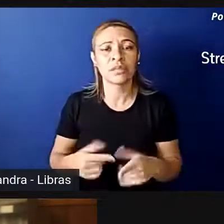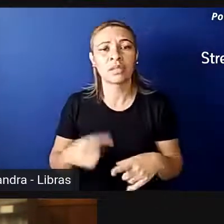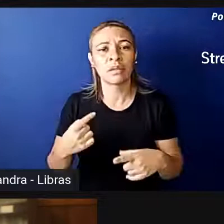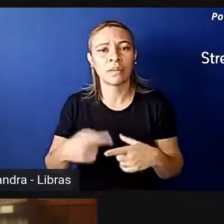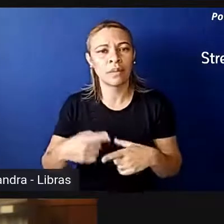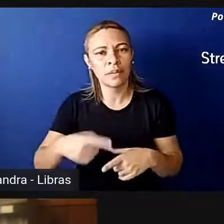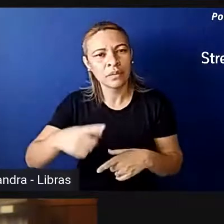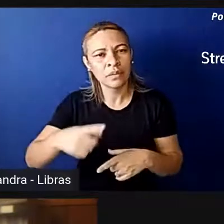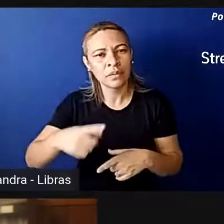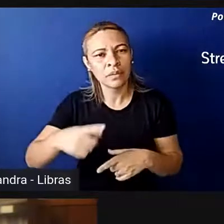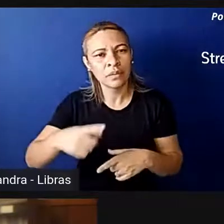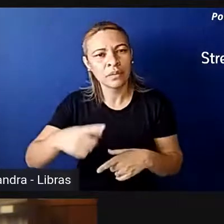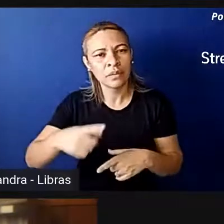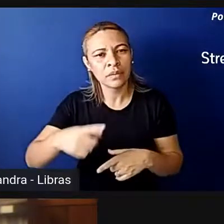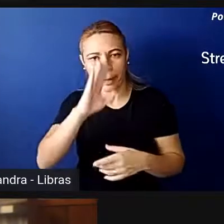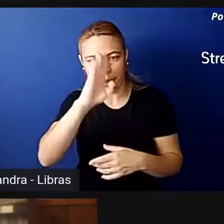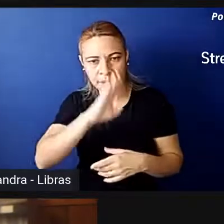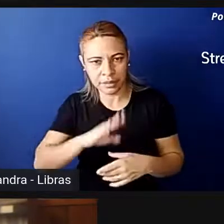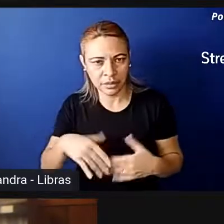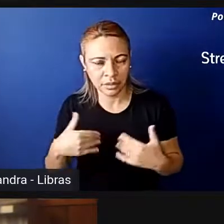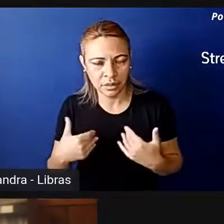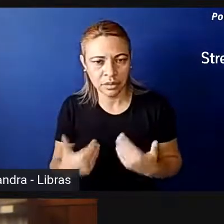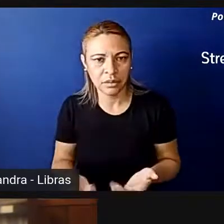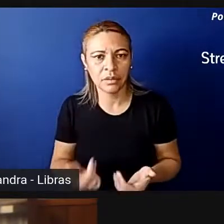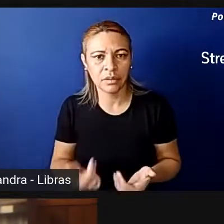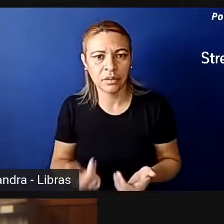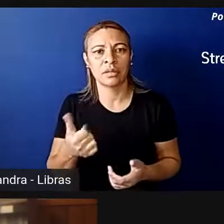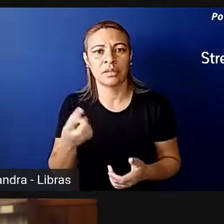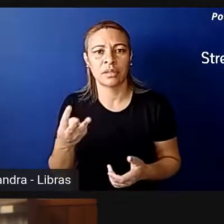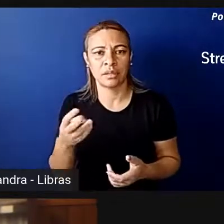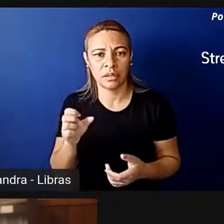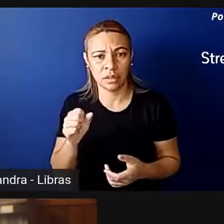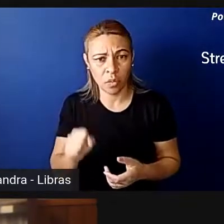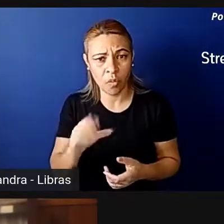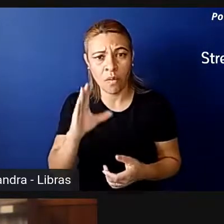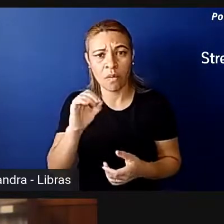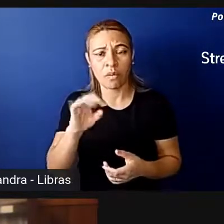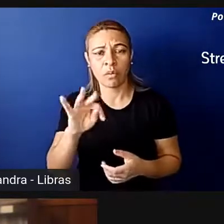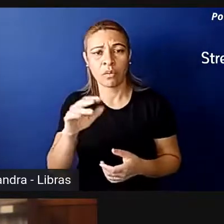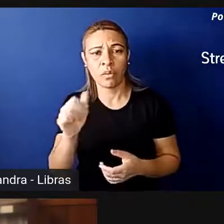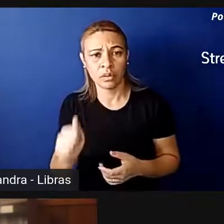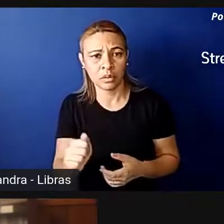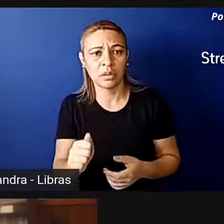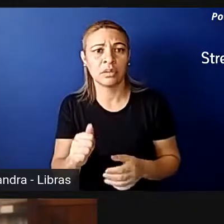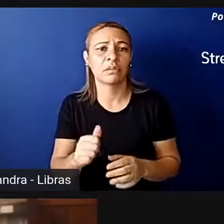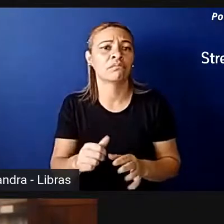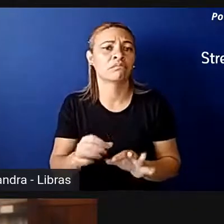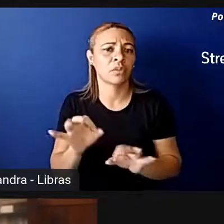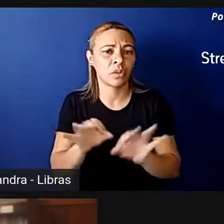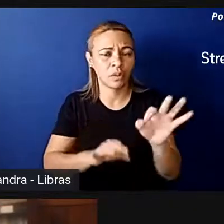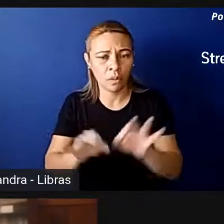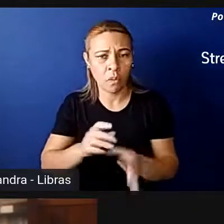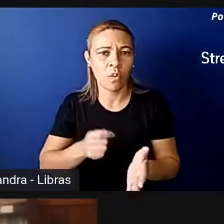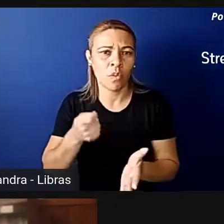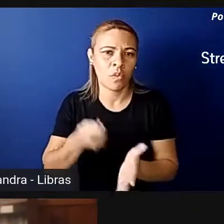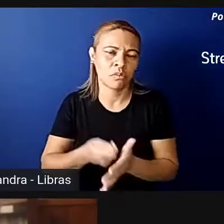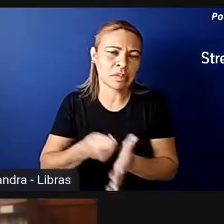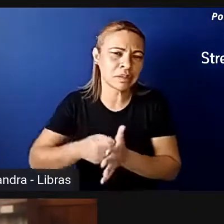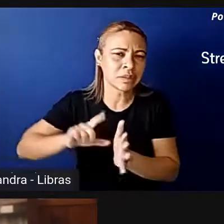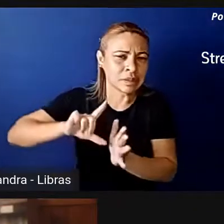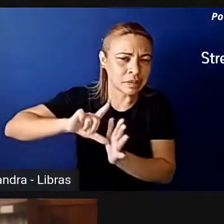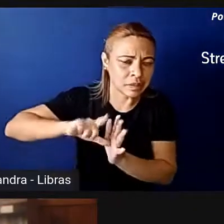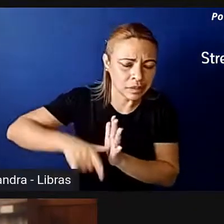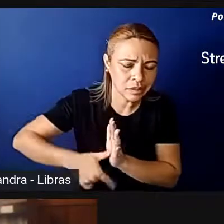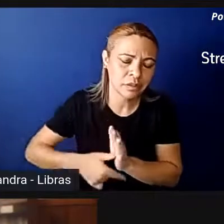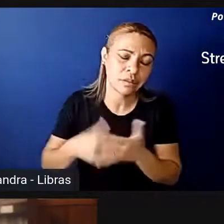tem esse cenário, hoje o Brasil é 138, as nossas cotas foram implementadas como obrigação tardiamente, o que a gente pode